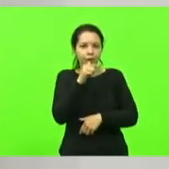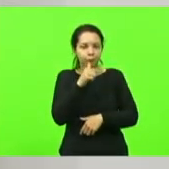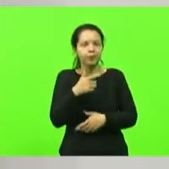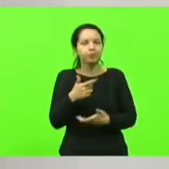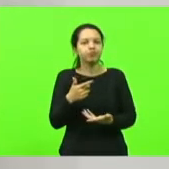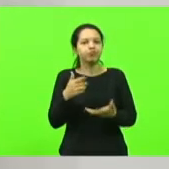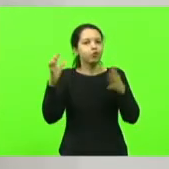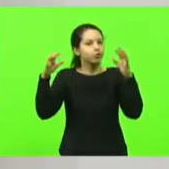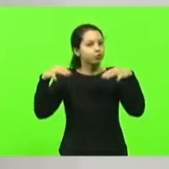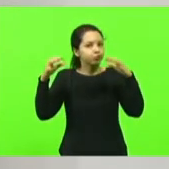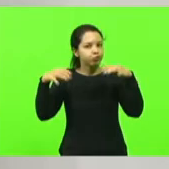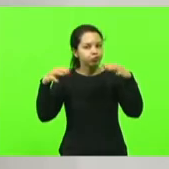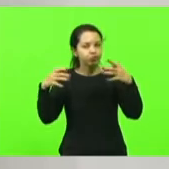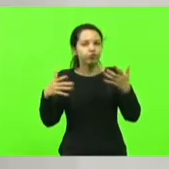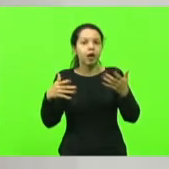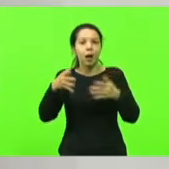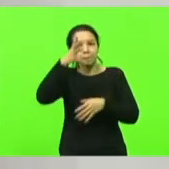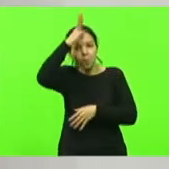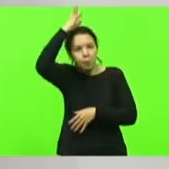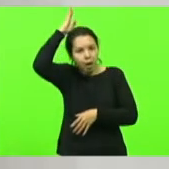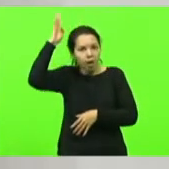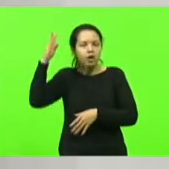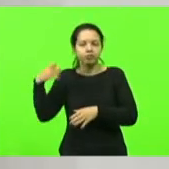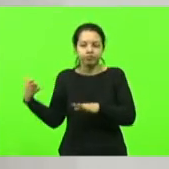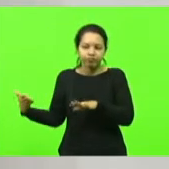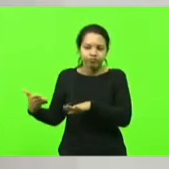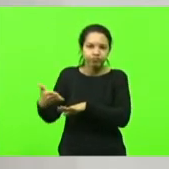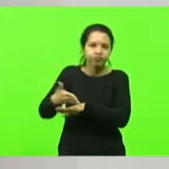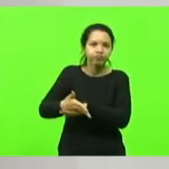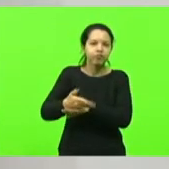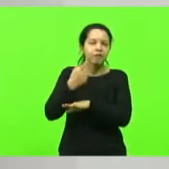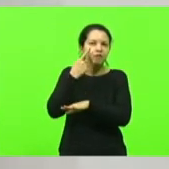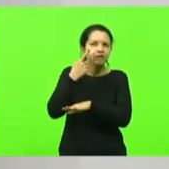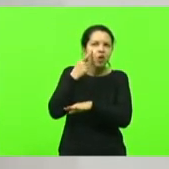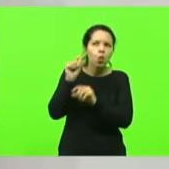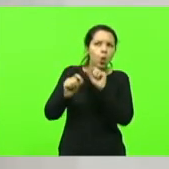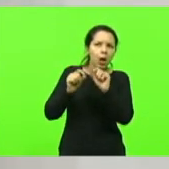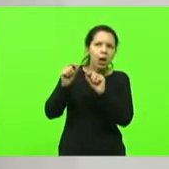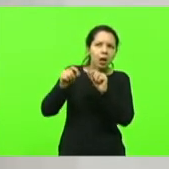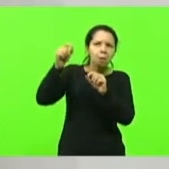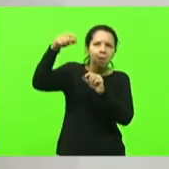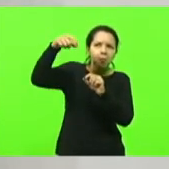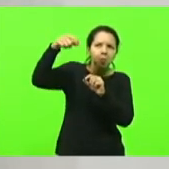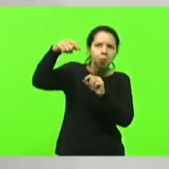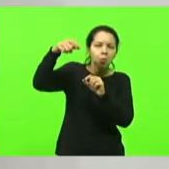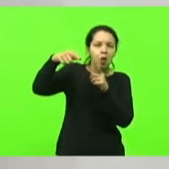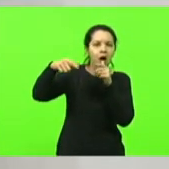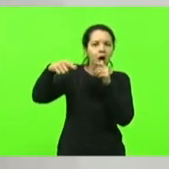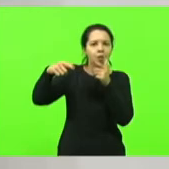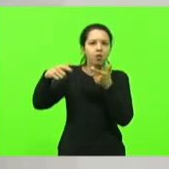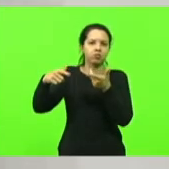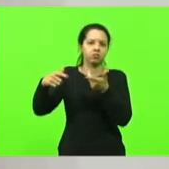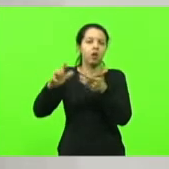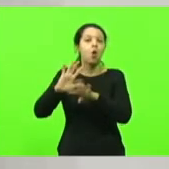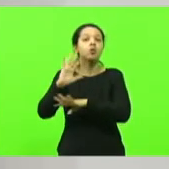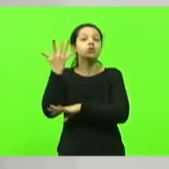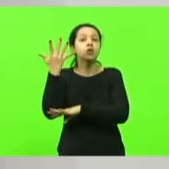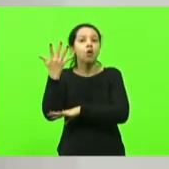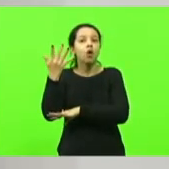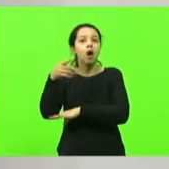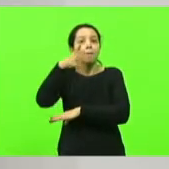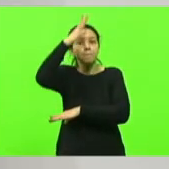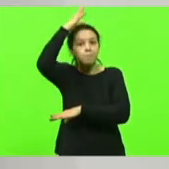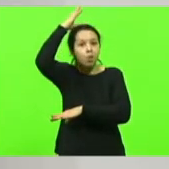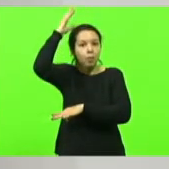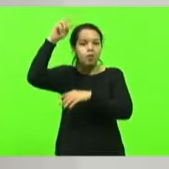lá para querer ver esse vazamento. Isso ocorreu em maio. Um bombeiro perdeu o equilíbrio lá em cima, caiu e veio